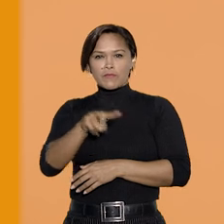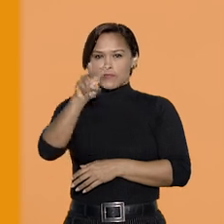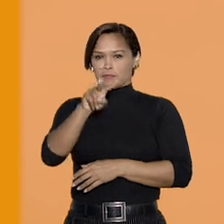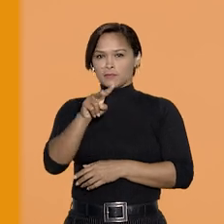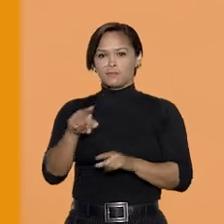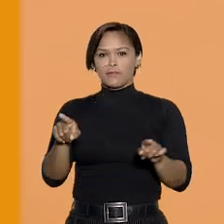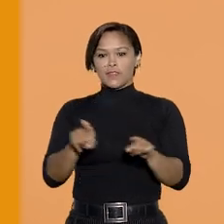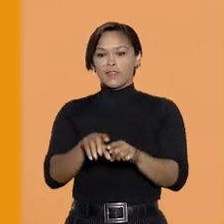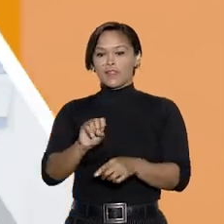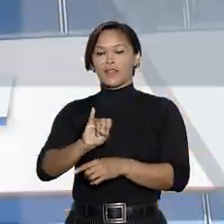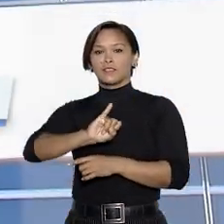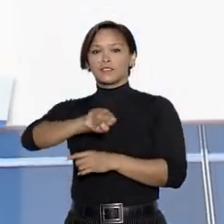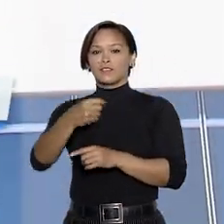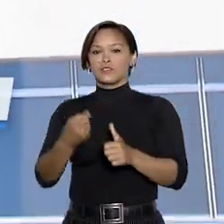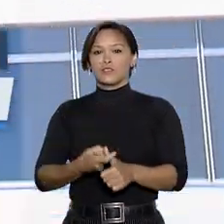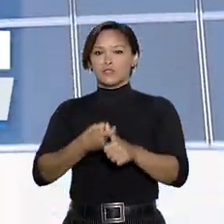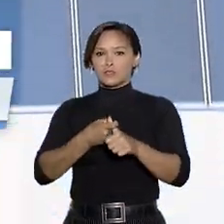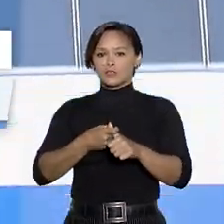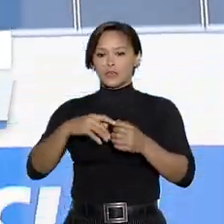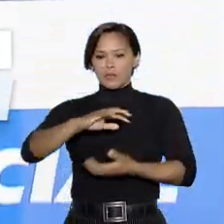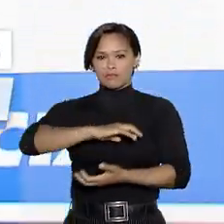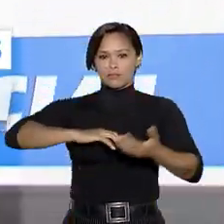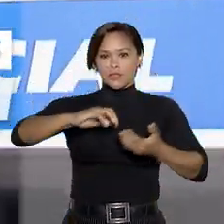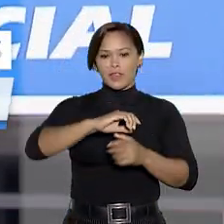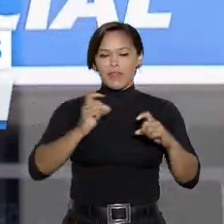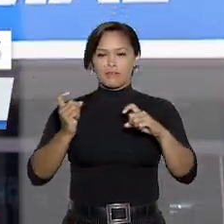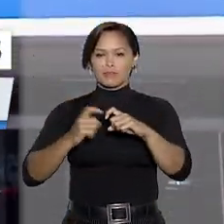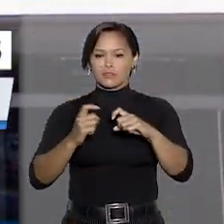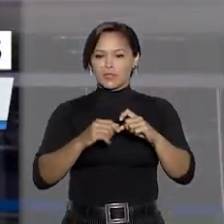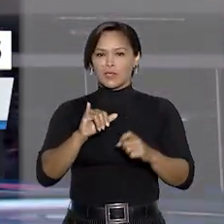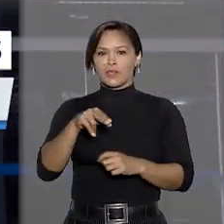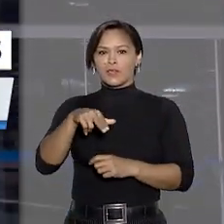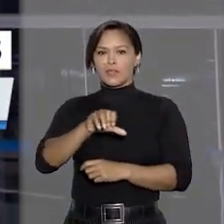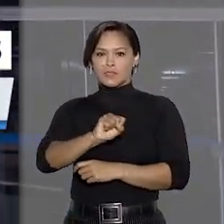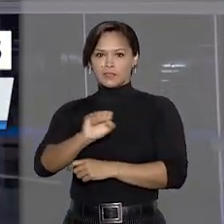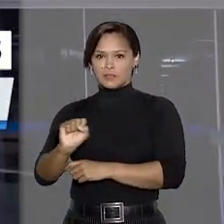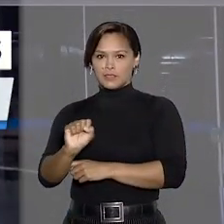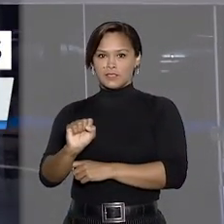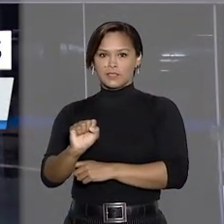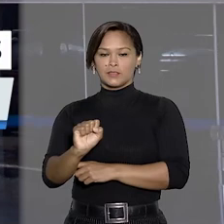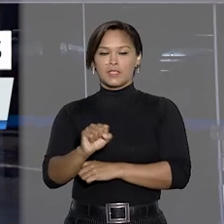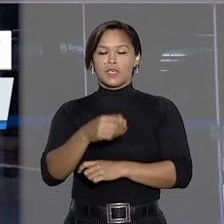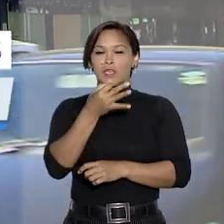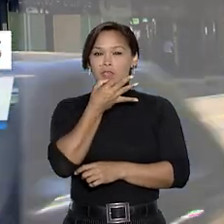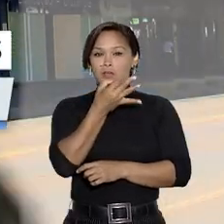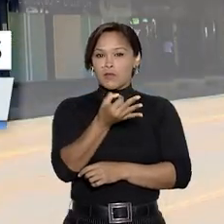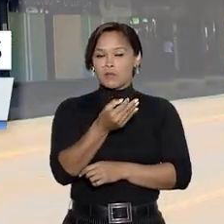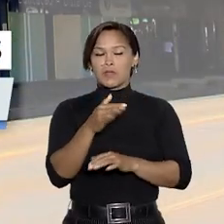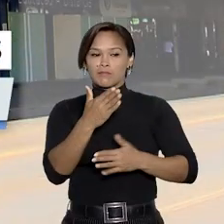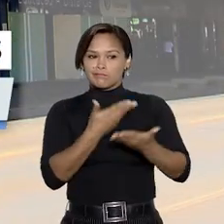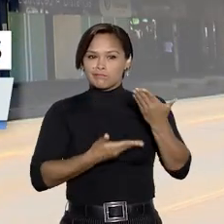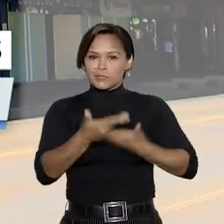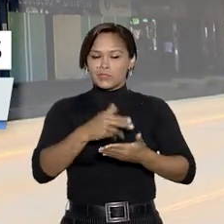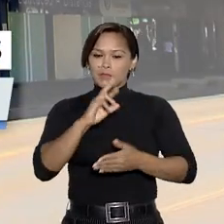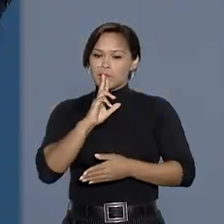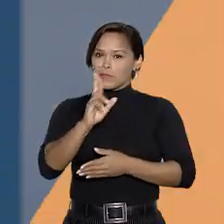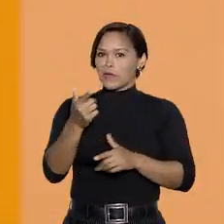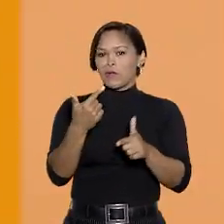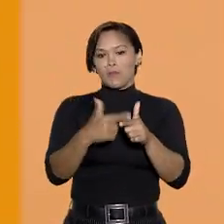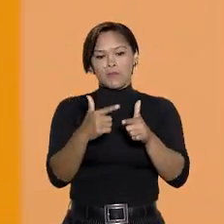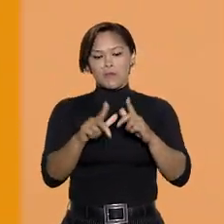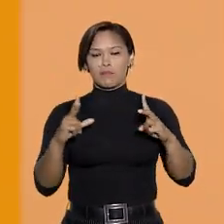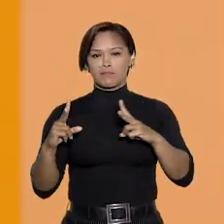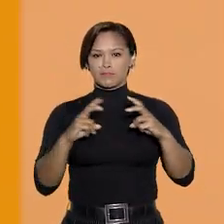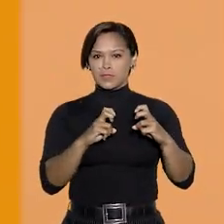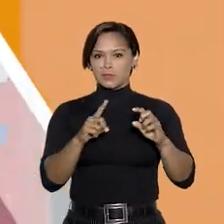vai ver. STJ suspende greve dos peritos médicos do INSS e sugere mediação para solucionar